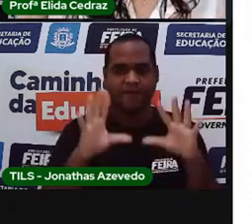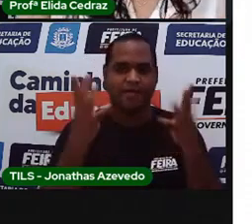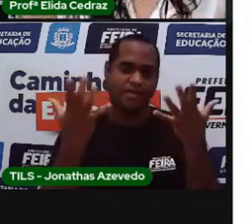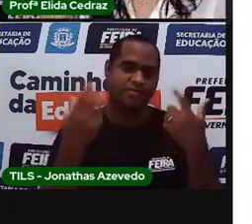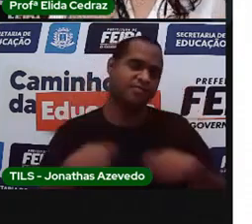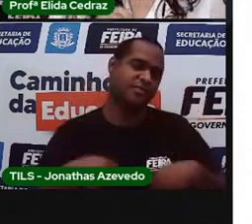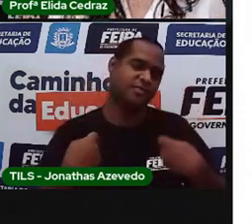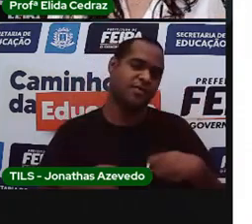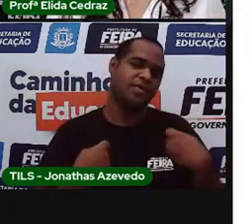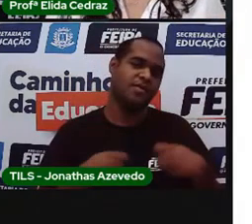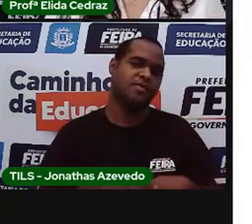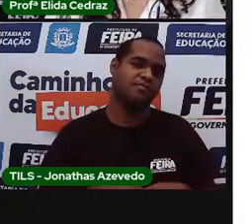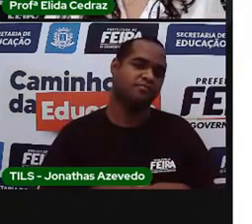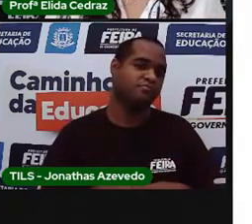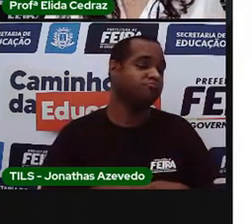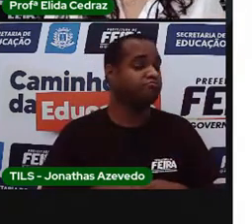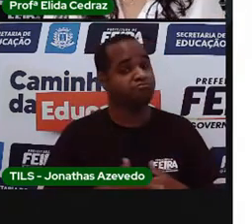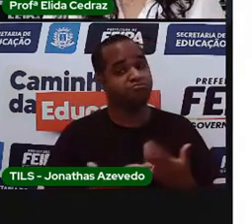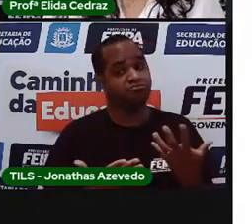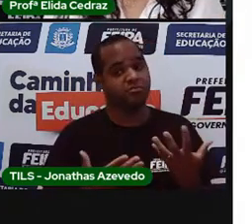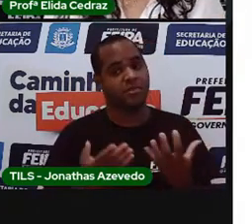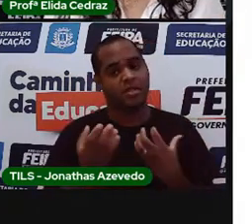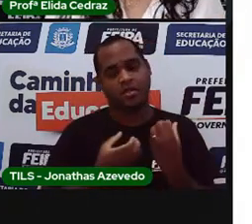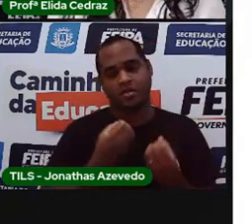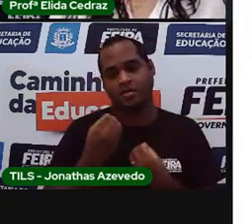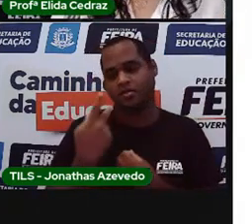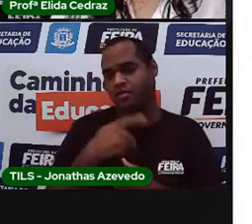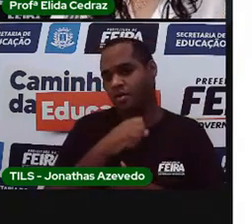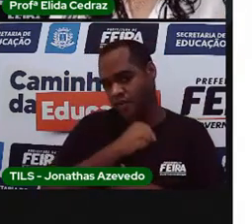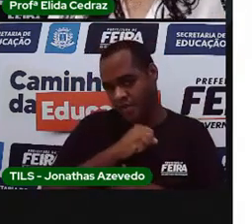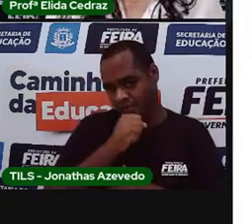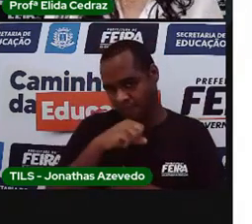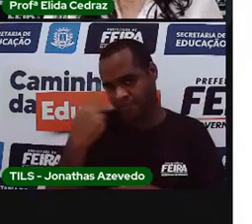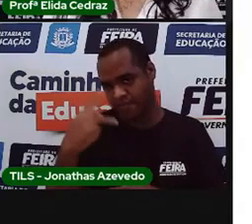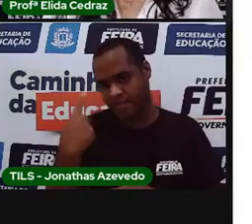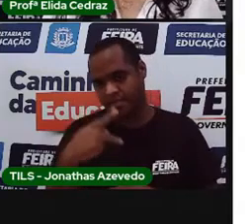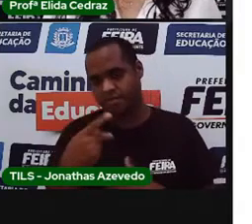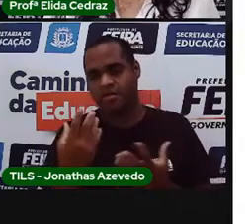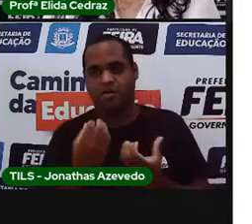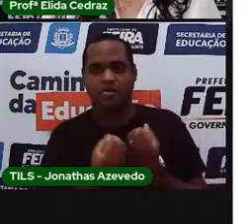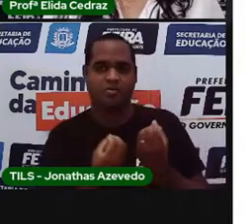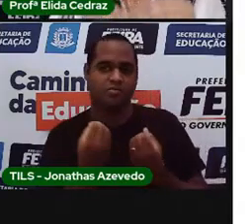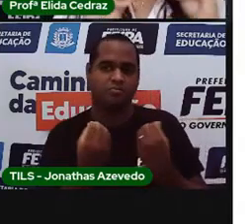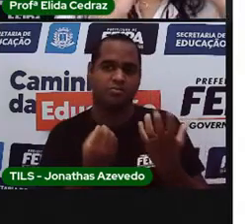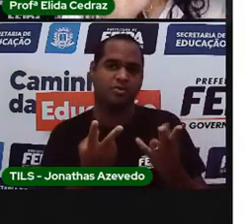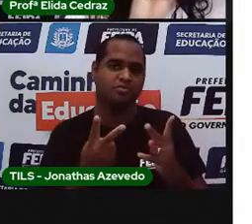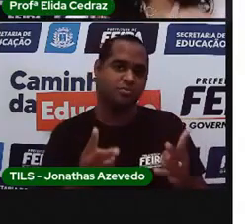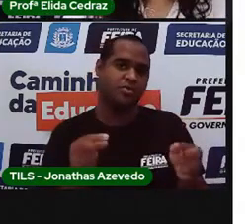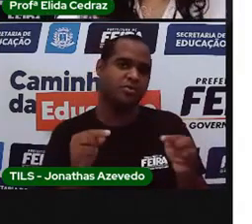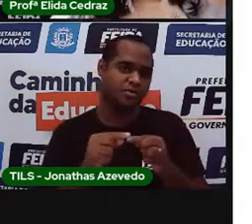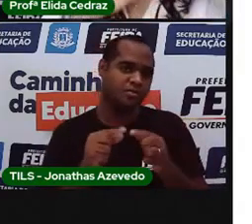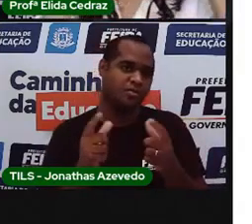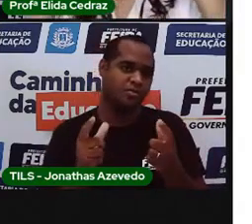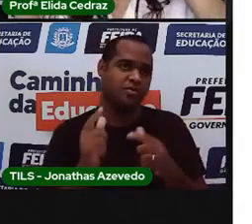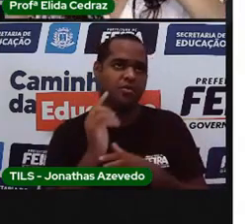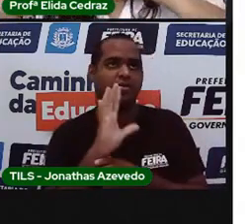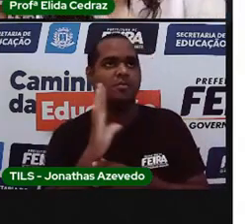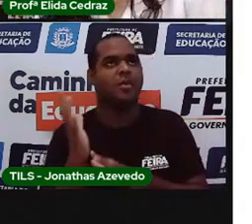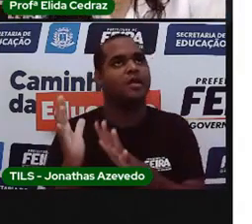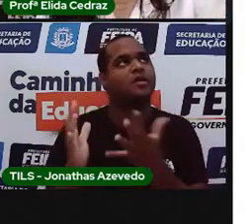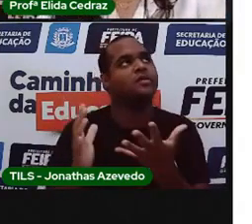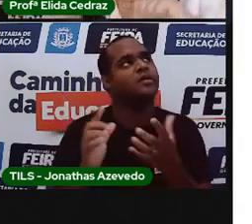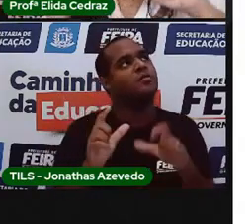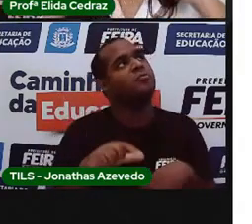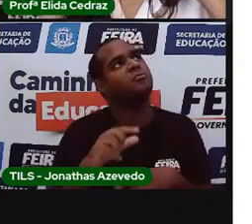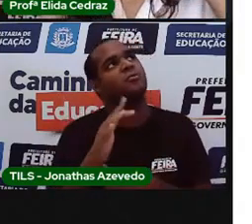Como? Se os seus avós e vocês costumavam frequentar uma praça ou um